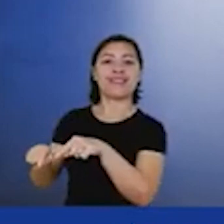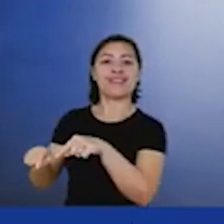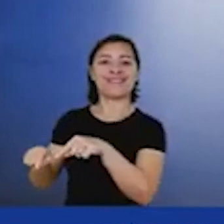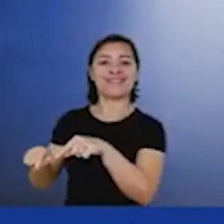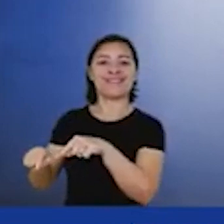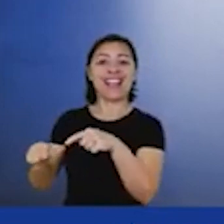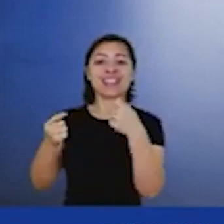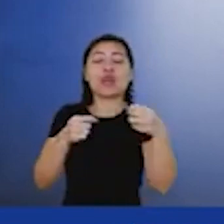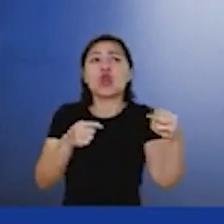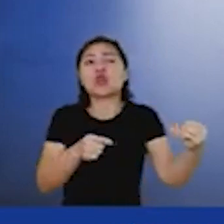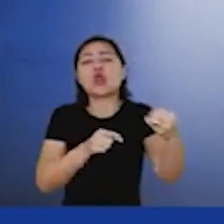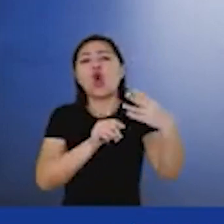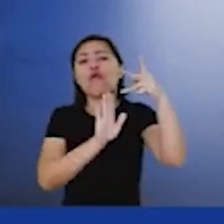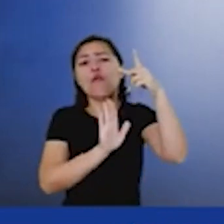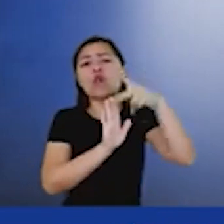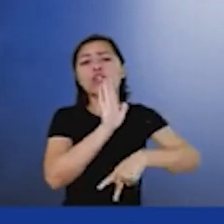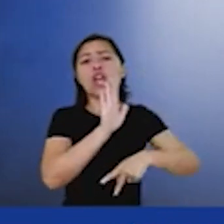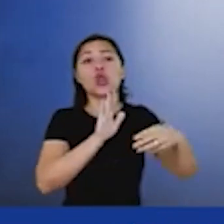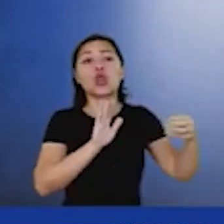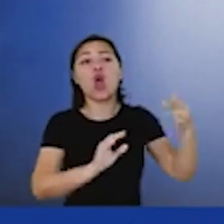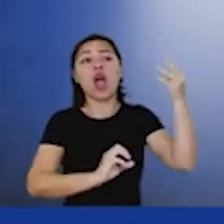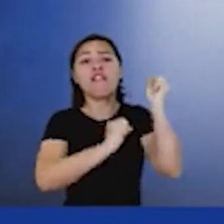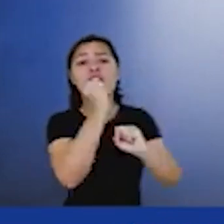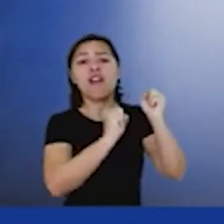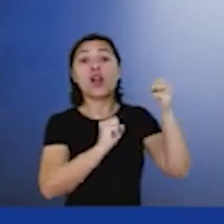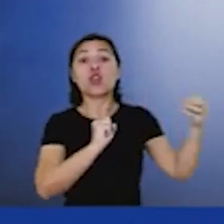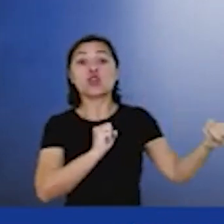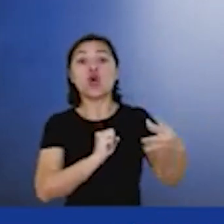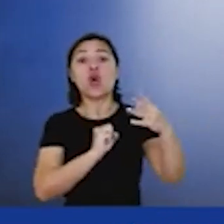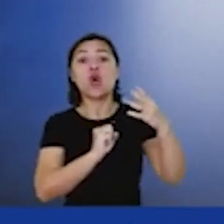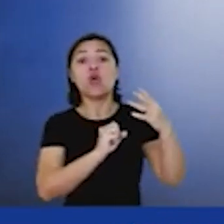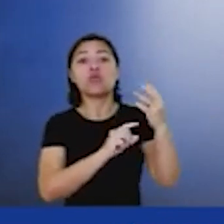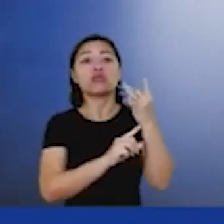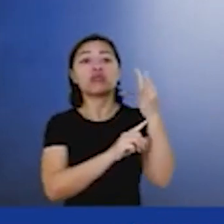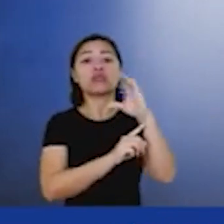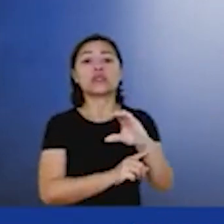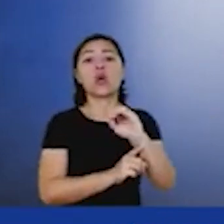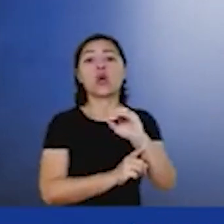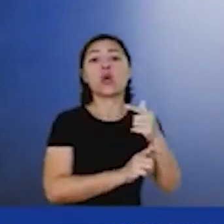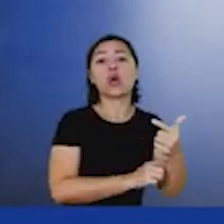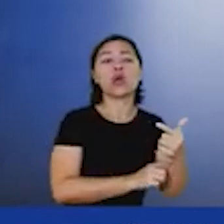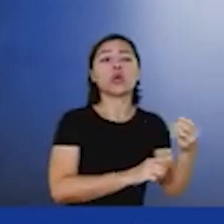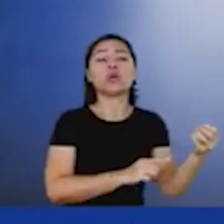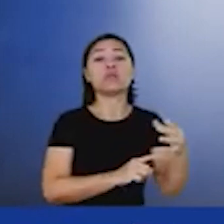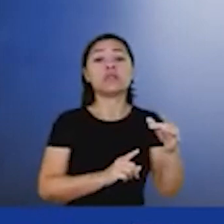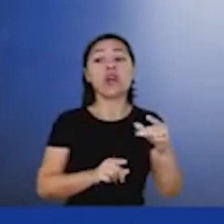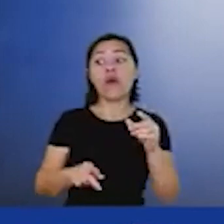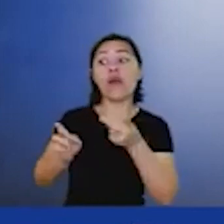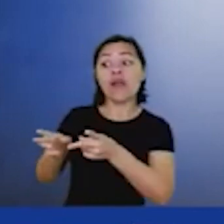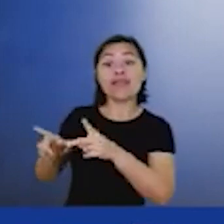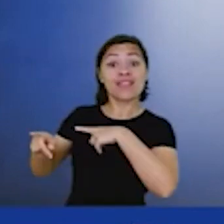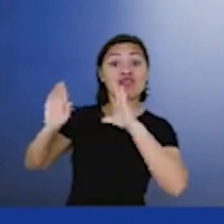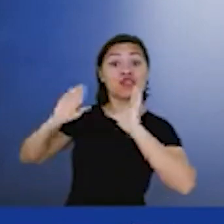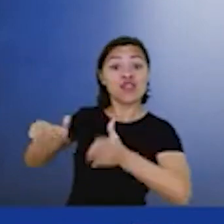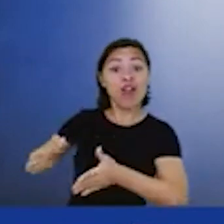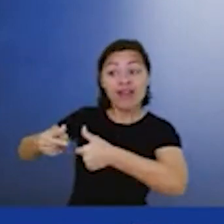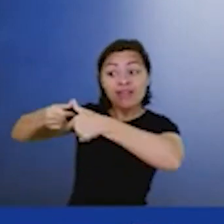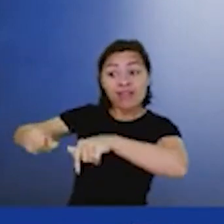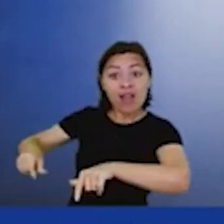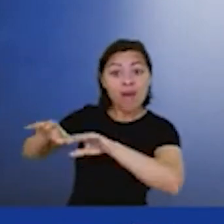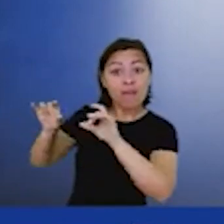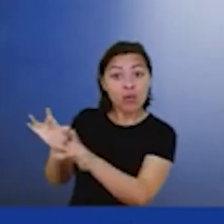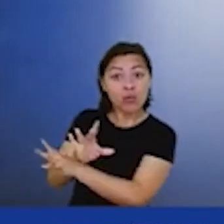ter novos projetos, nova siderurgia, novas emissões, você aumentar a capacidade daquele ativo já instalado,